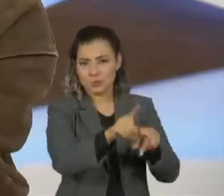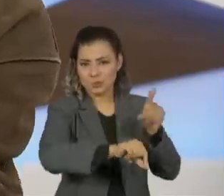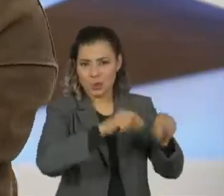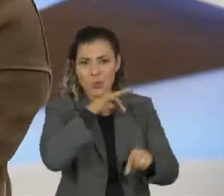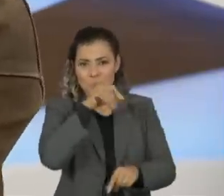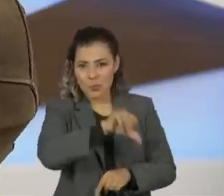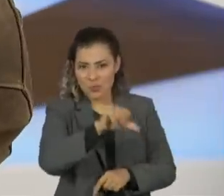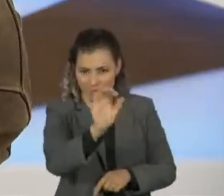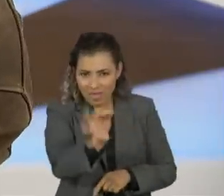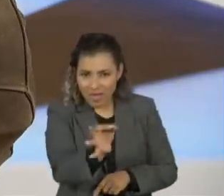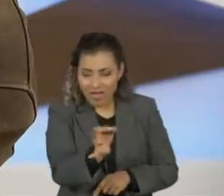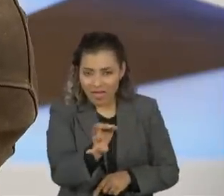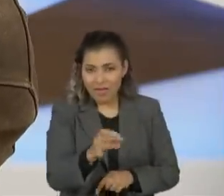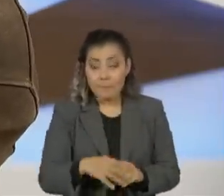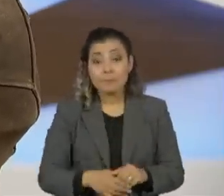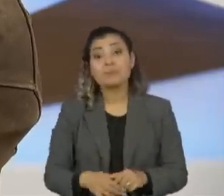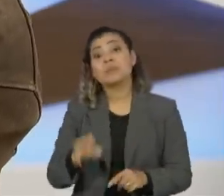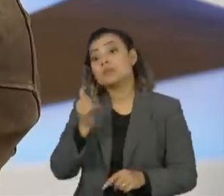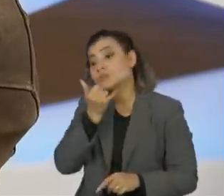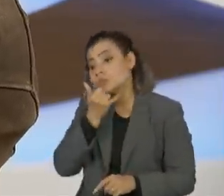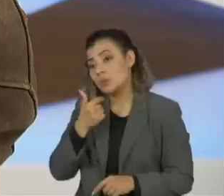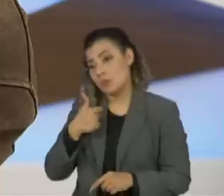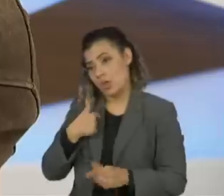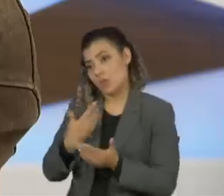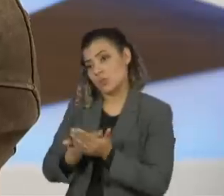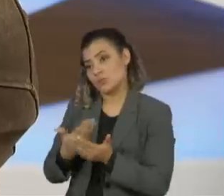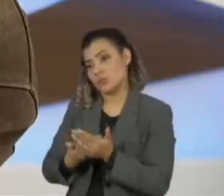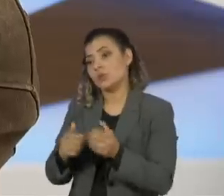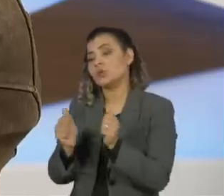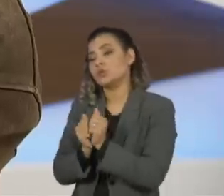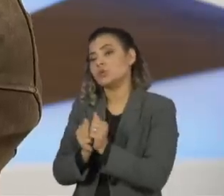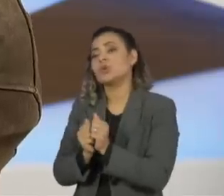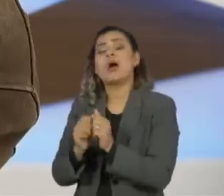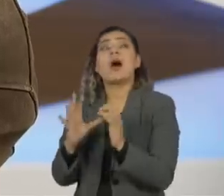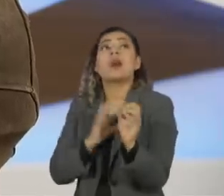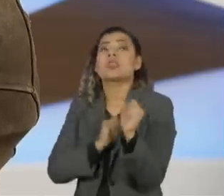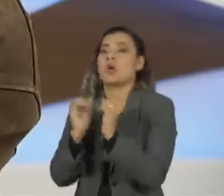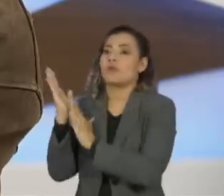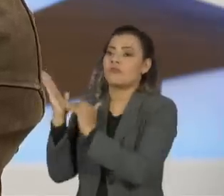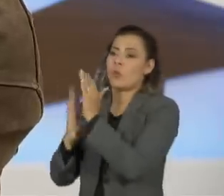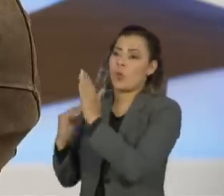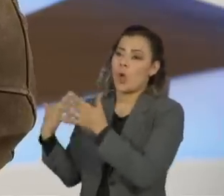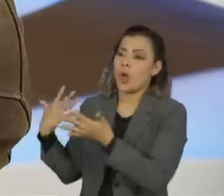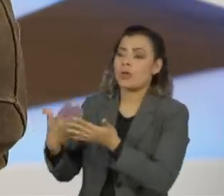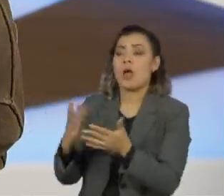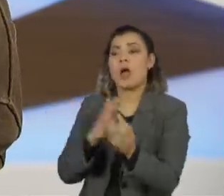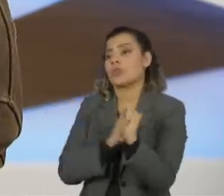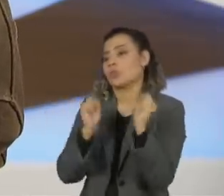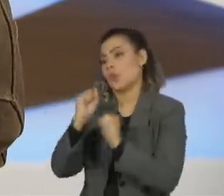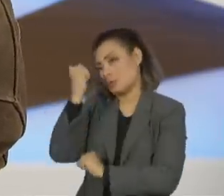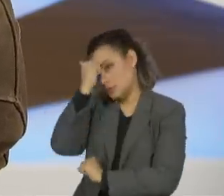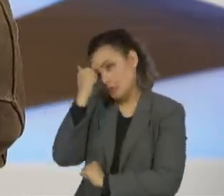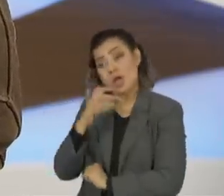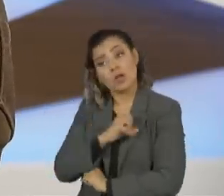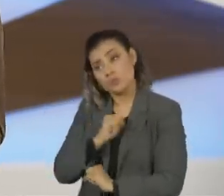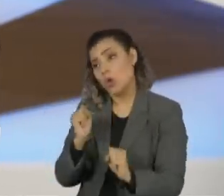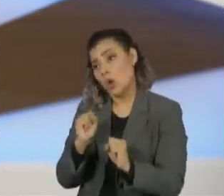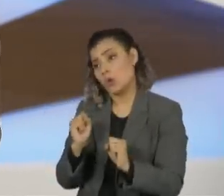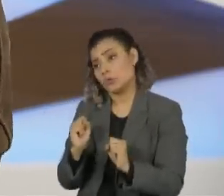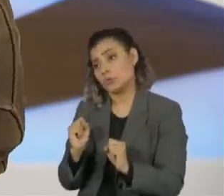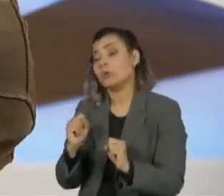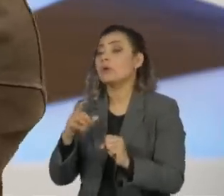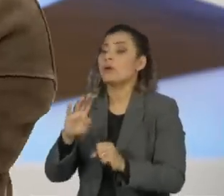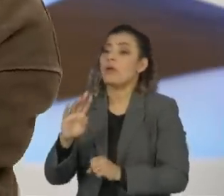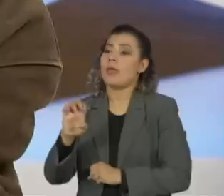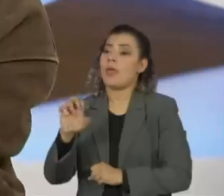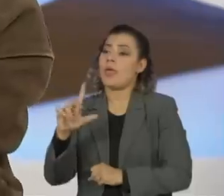um cara que estudou com o Maestro Guerra Peixe, adoro folclore, adoro música sertaneja. Adoro a Helena